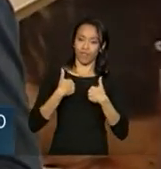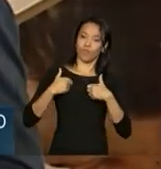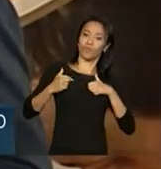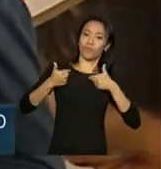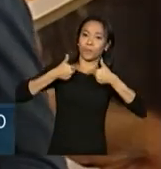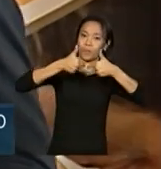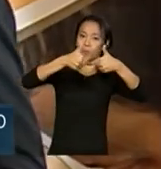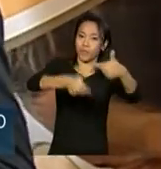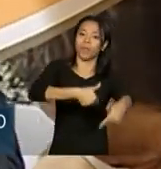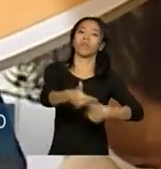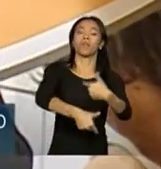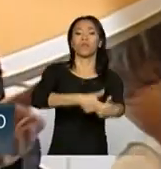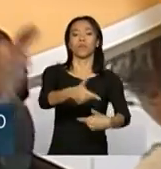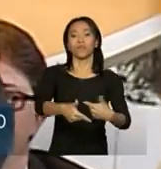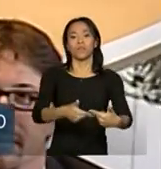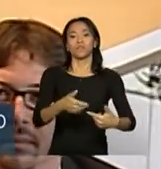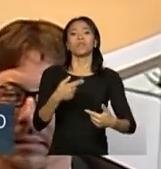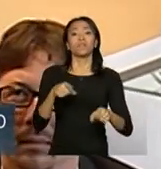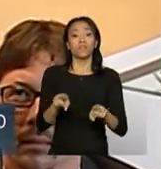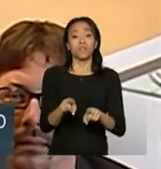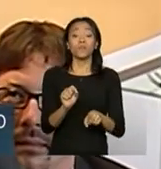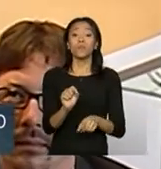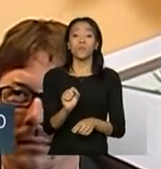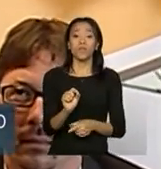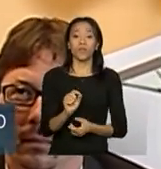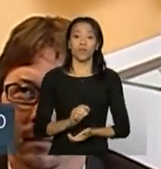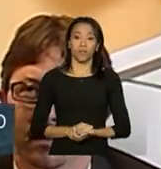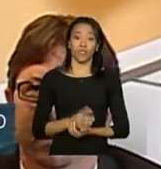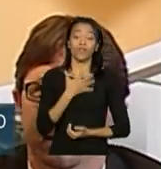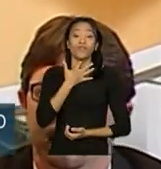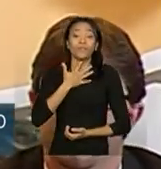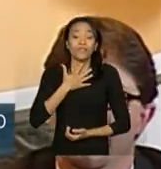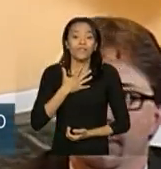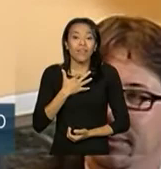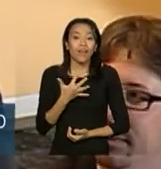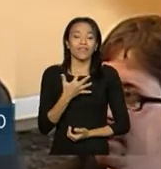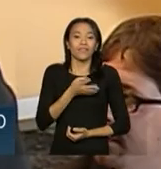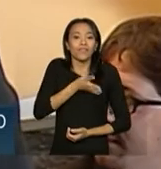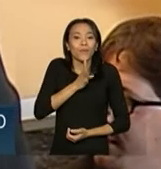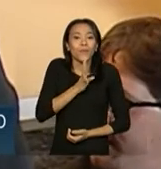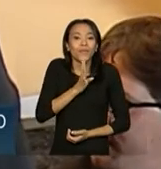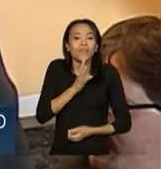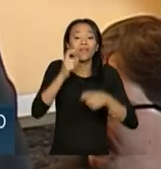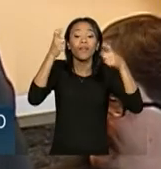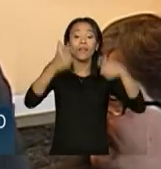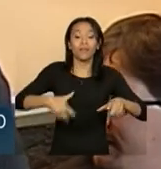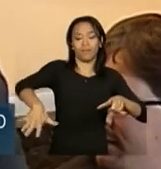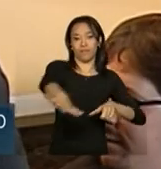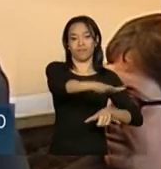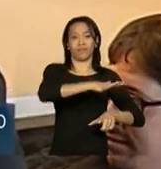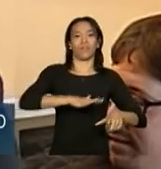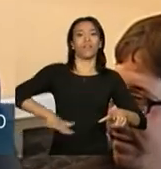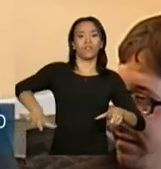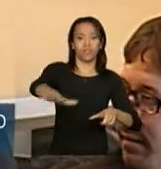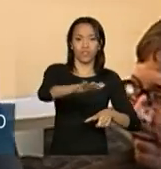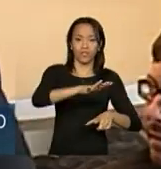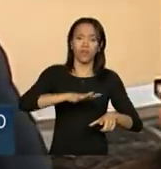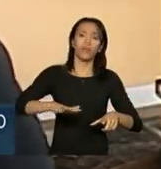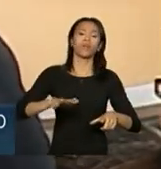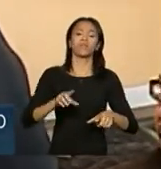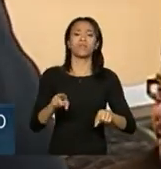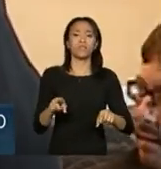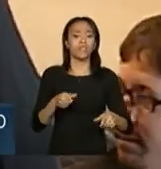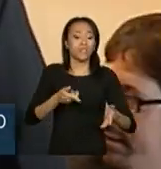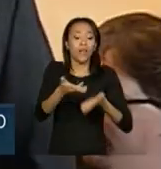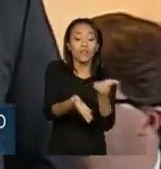que adotaram, tinham vontade de conhecer essa realidade, de poder atender